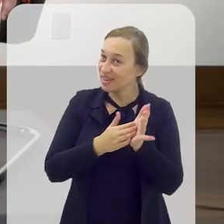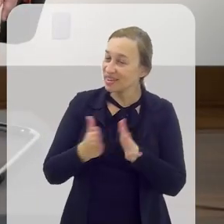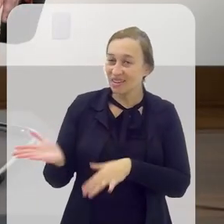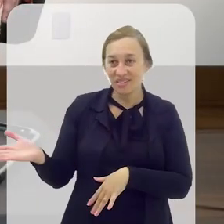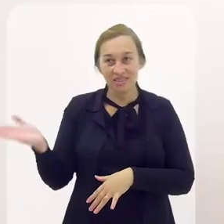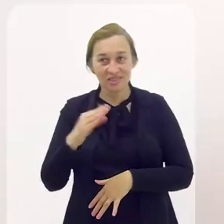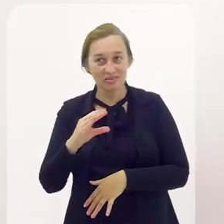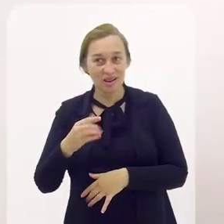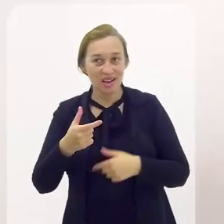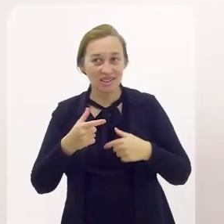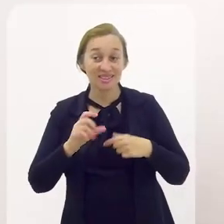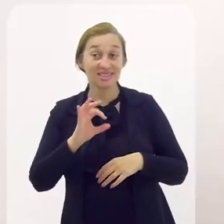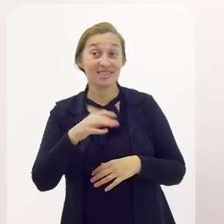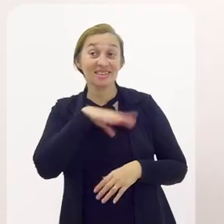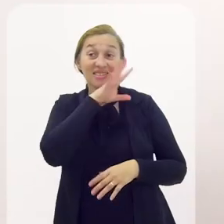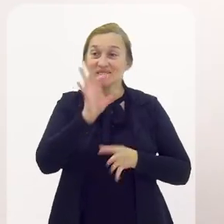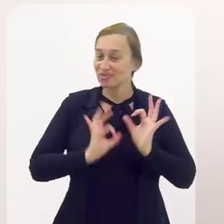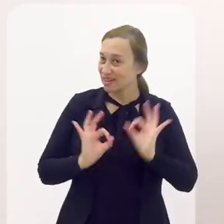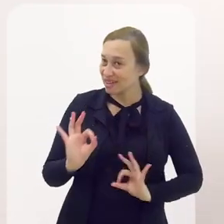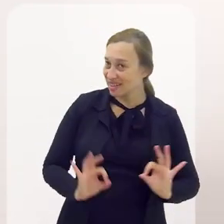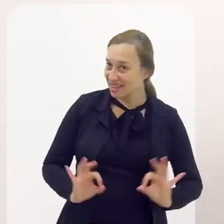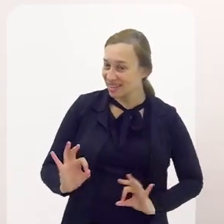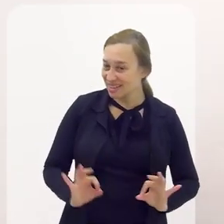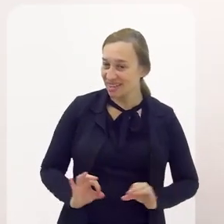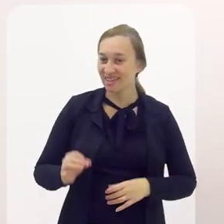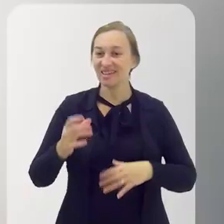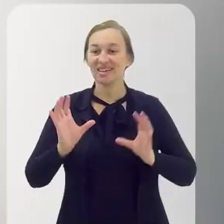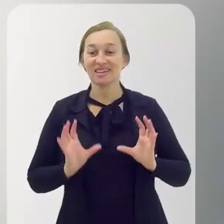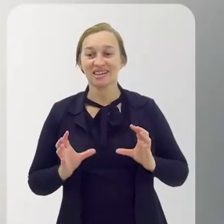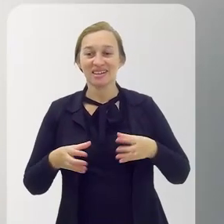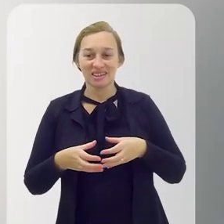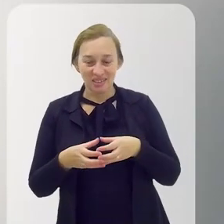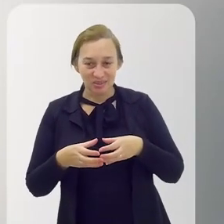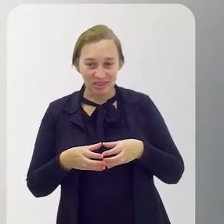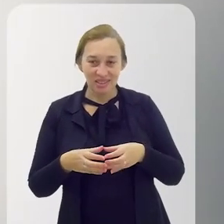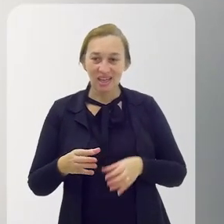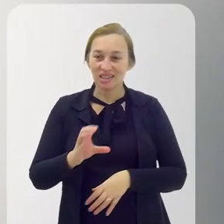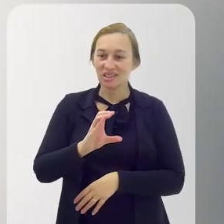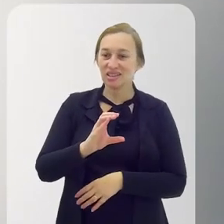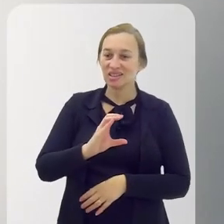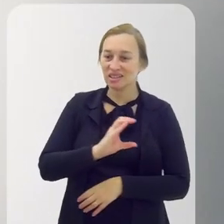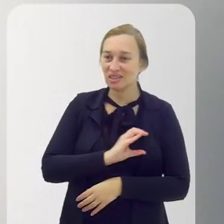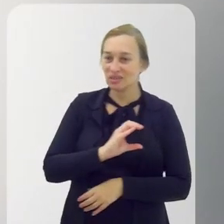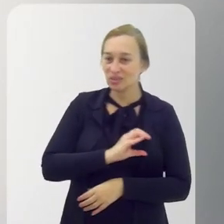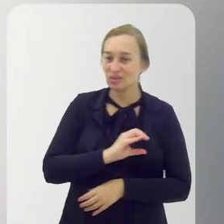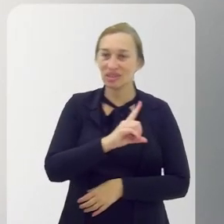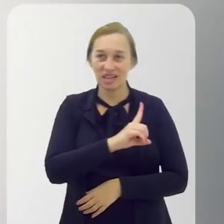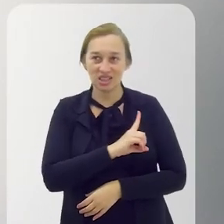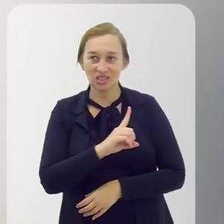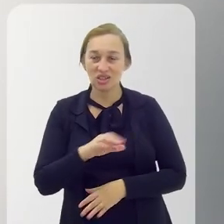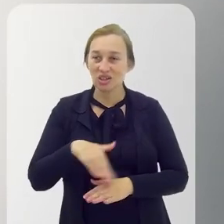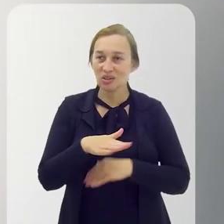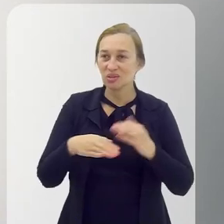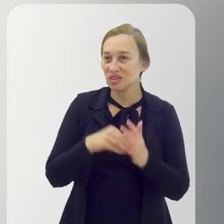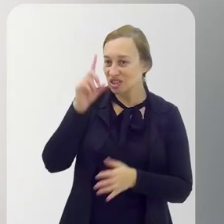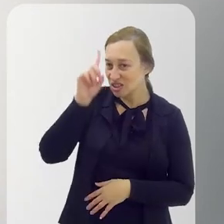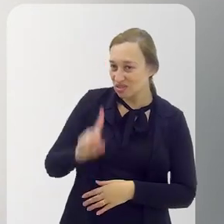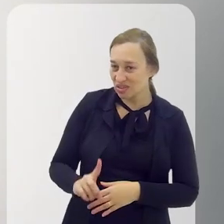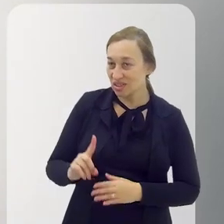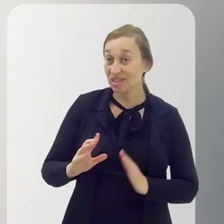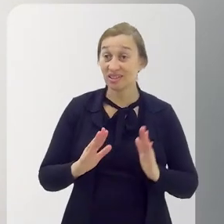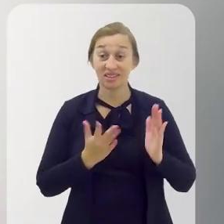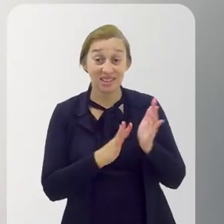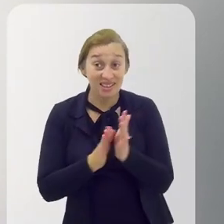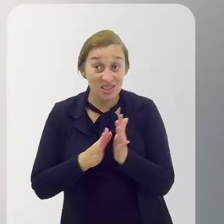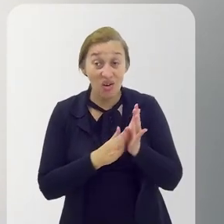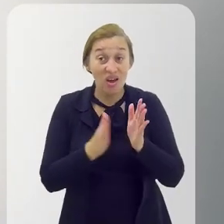Rio. Vamos chamar eles lá para ir para a onça, gente. Pois é, minha comunidade do Caxias, meus amigos da Grande Rio,